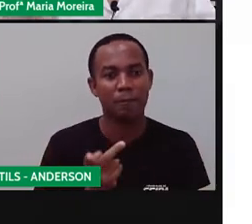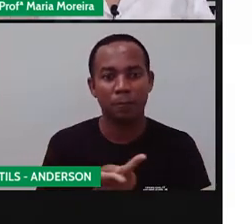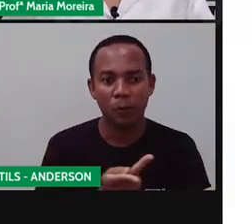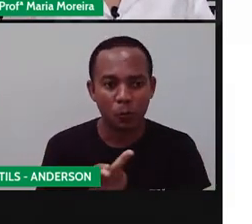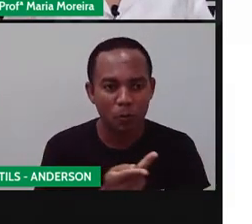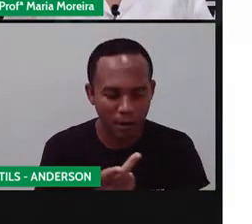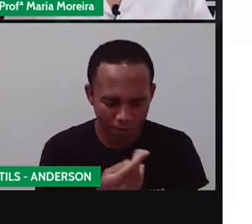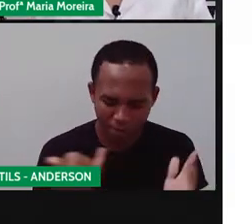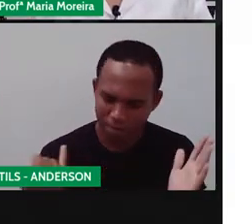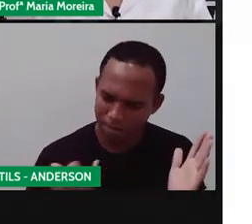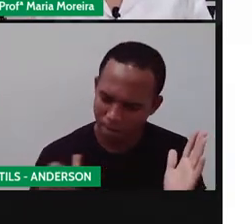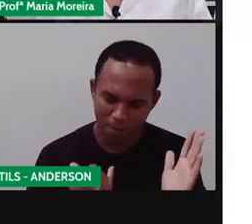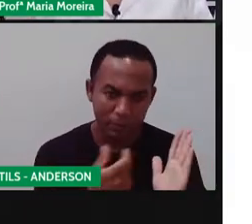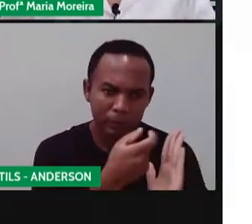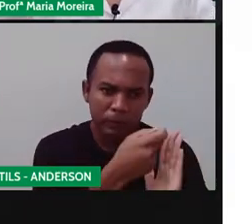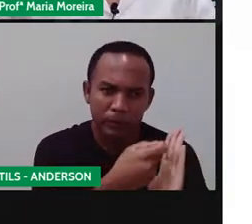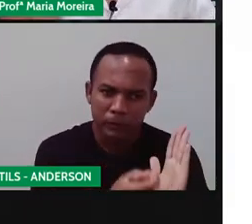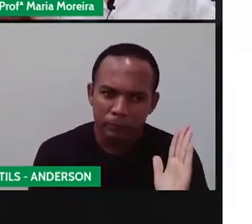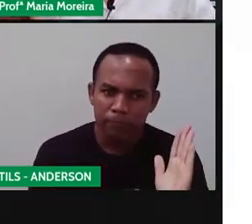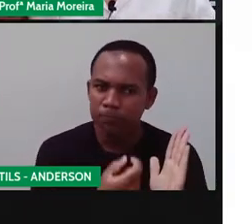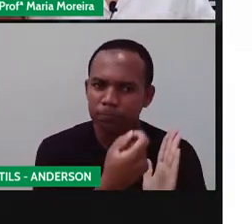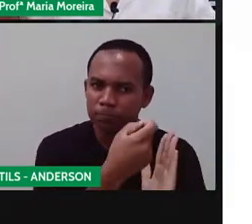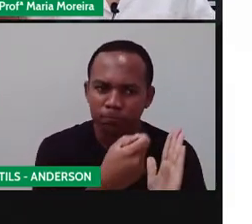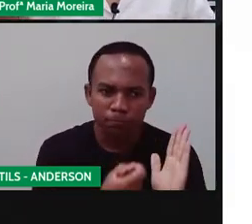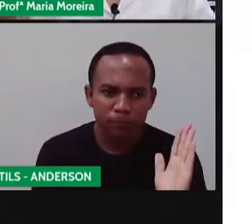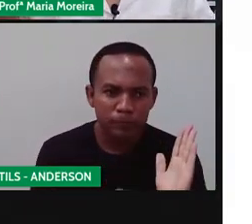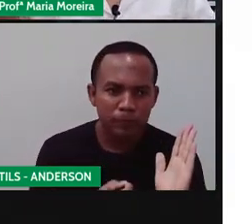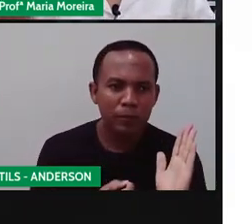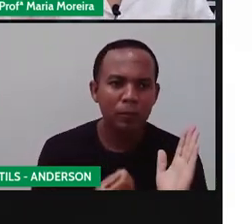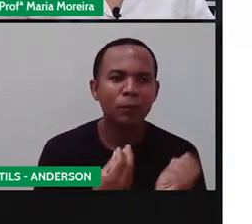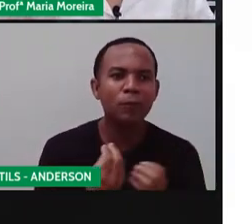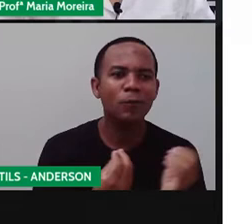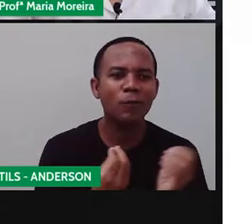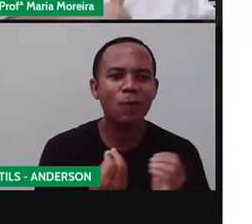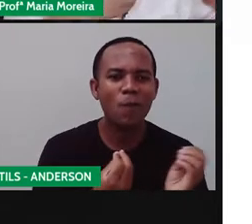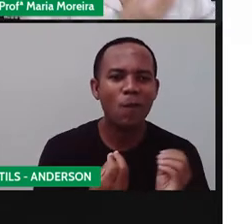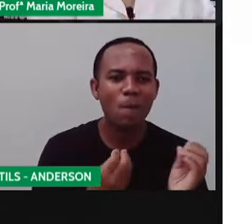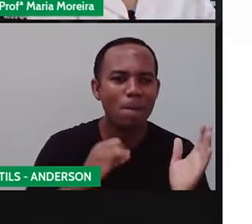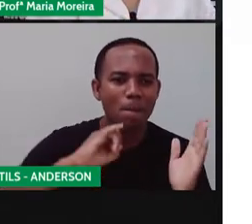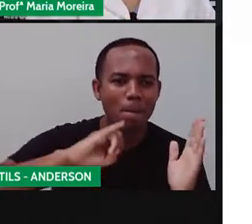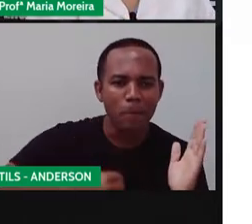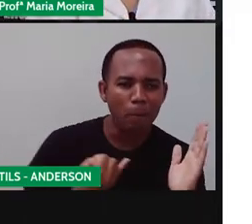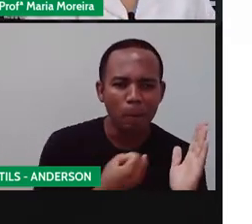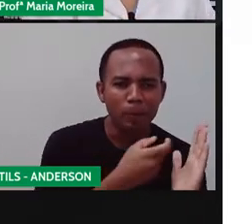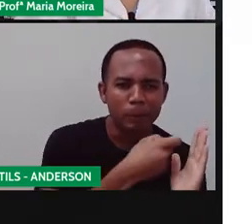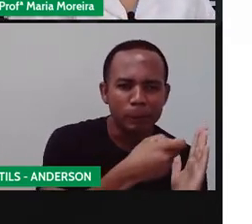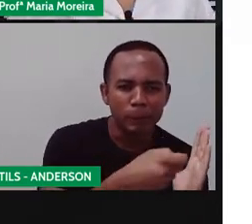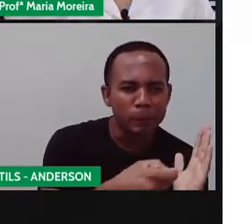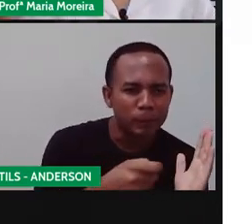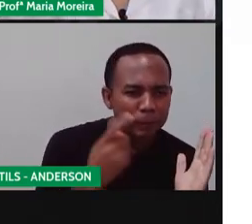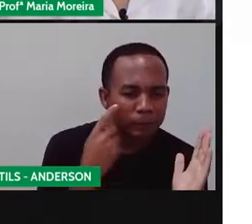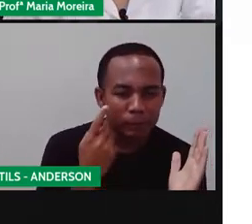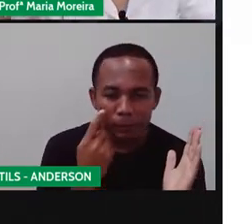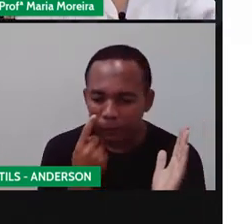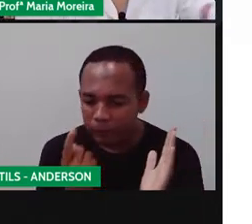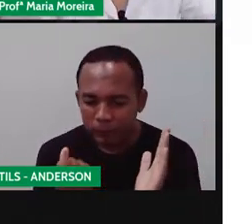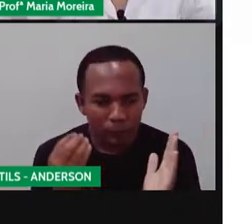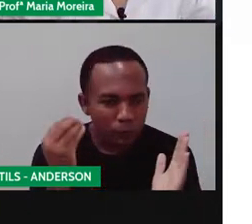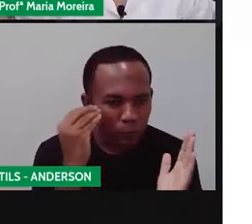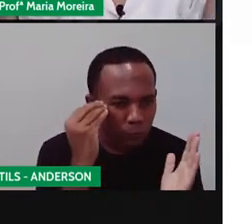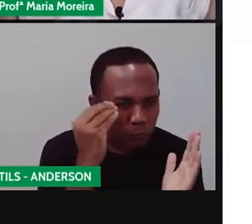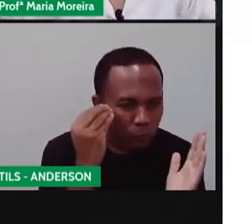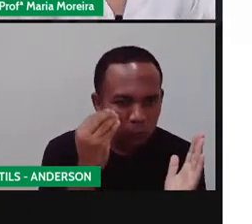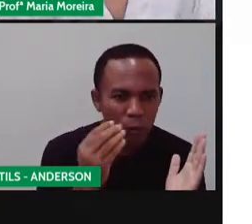informações, não é isso? E aí, para aproveitar melhor, não só o Rio Nilo, mas aproveitar tudo